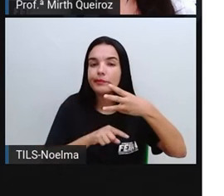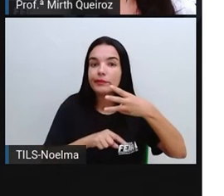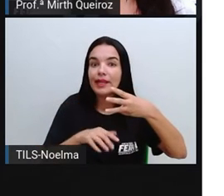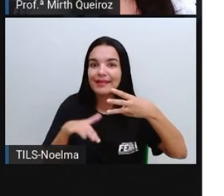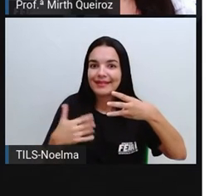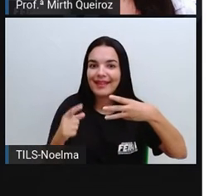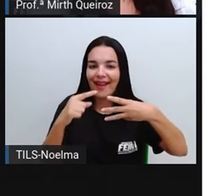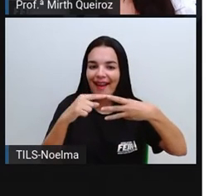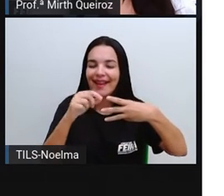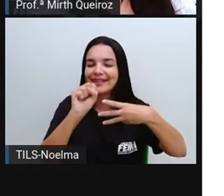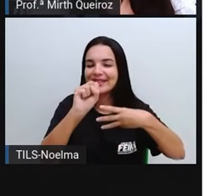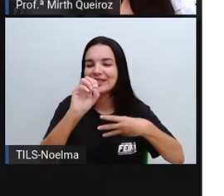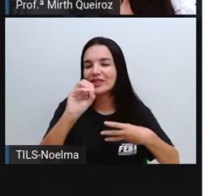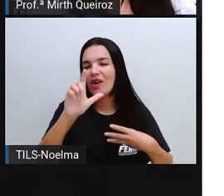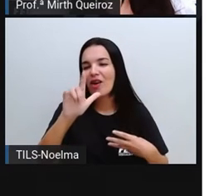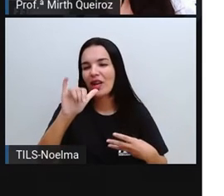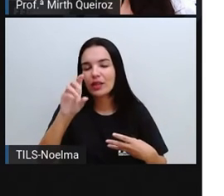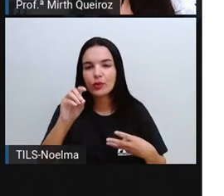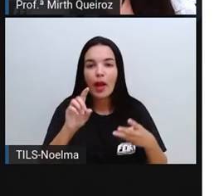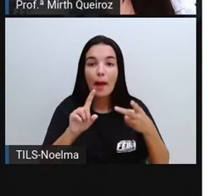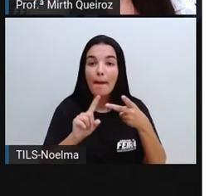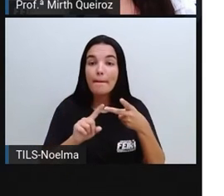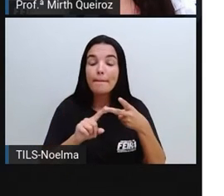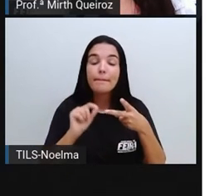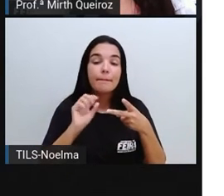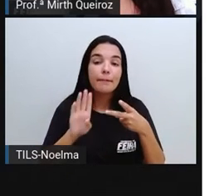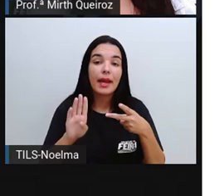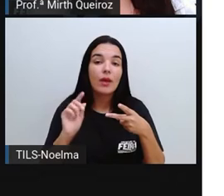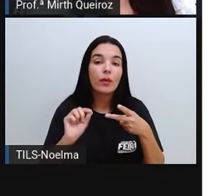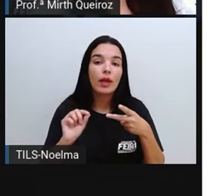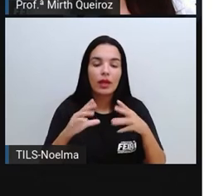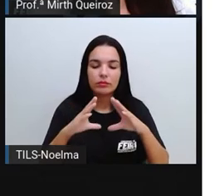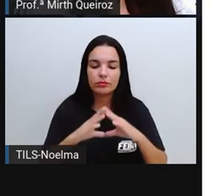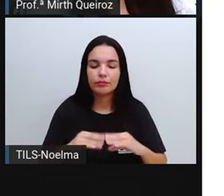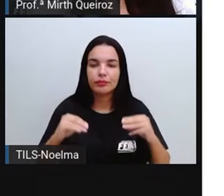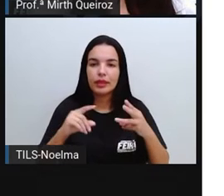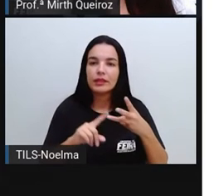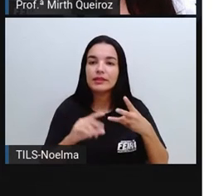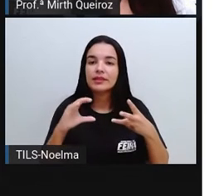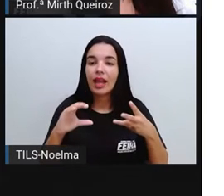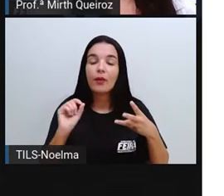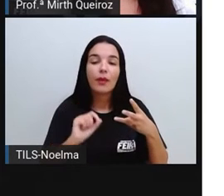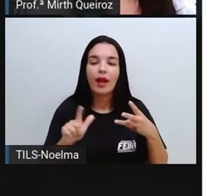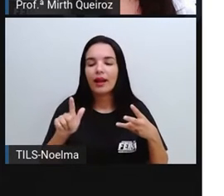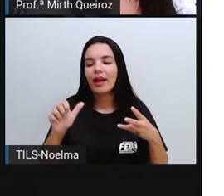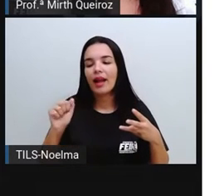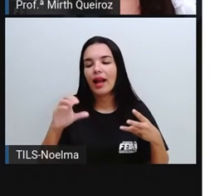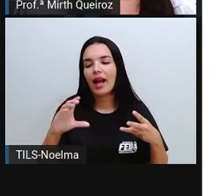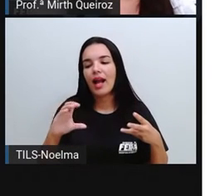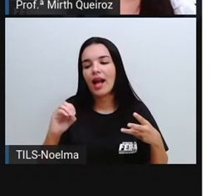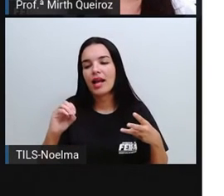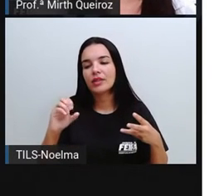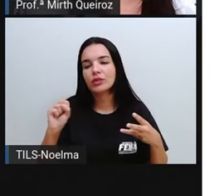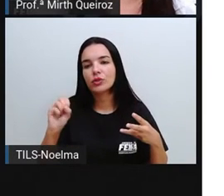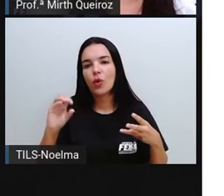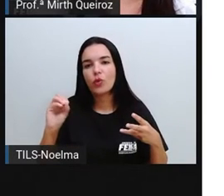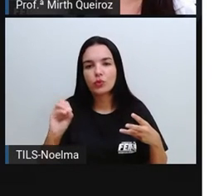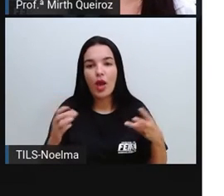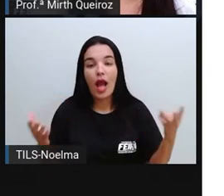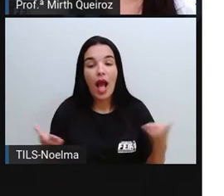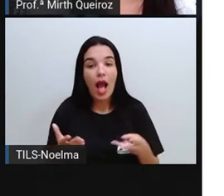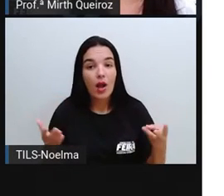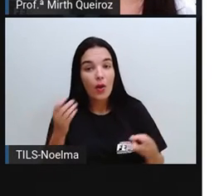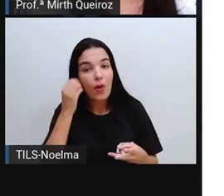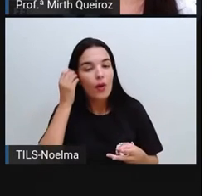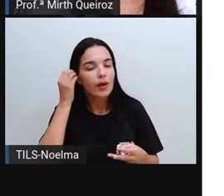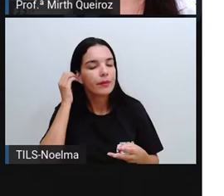Sólido, né? A letra B é o quê? Líquido. E a letra C? Gasoso. Então, nós vamos ver